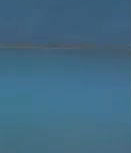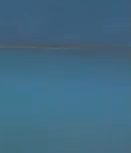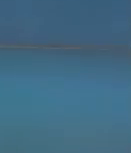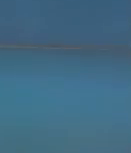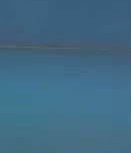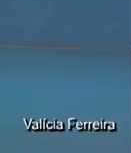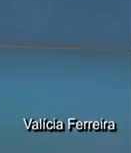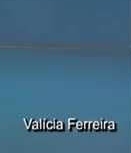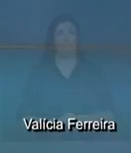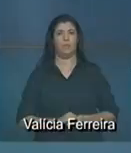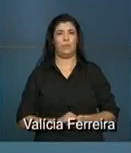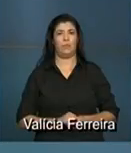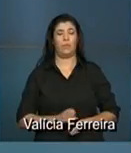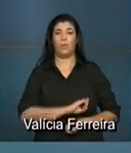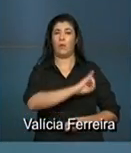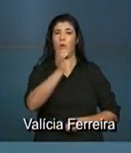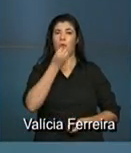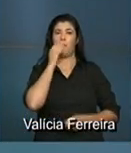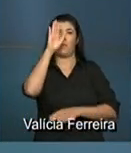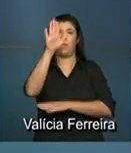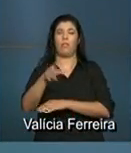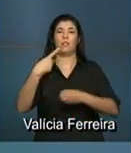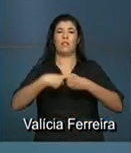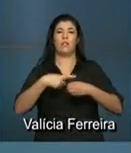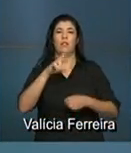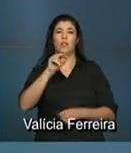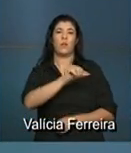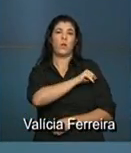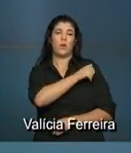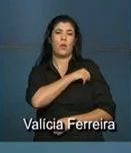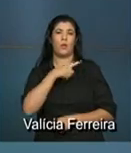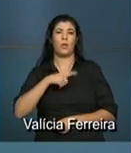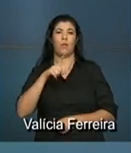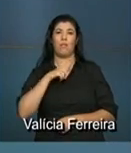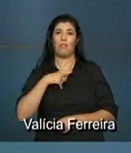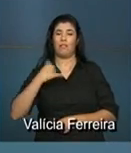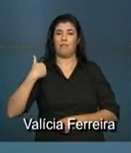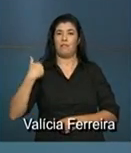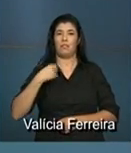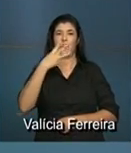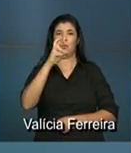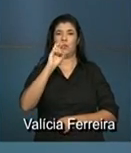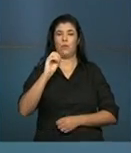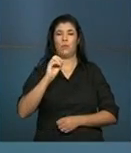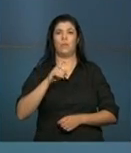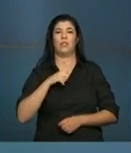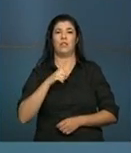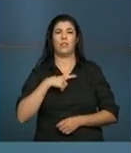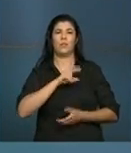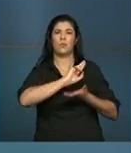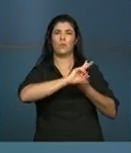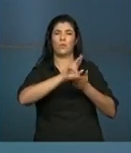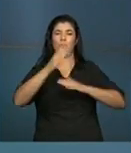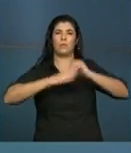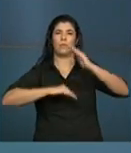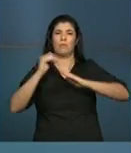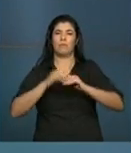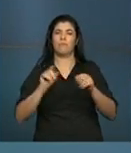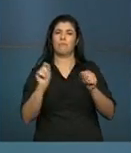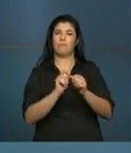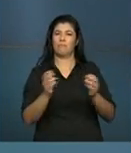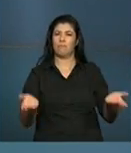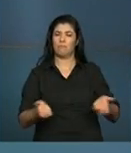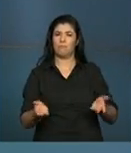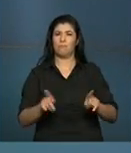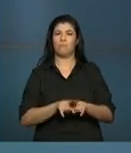Olá, boa tarde. A cidade do Rio de Janeiro completa hoje 450 anos e diversas atividades estão sendo